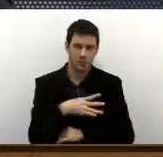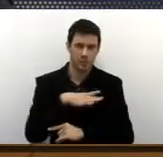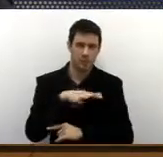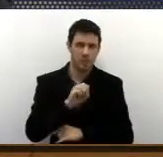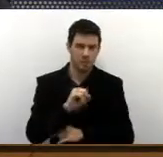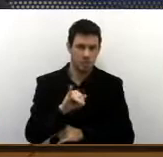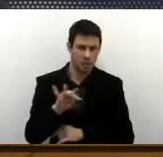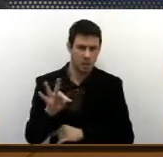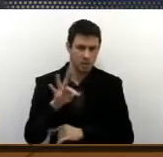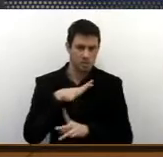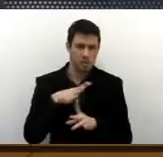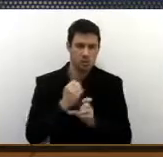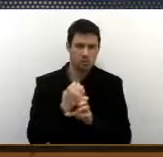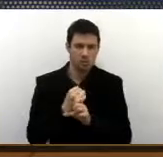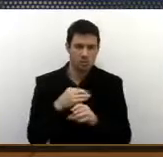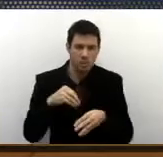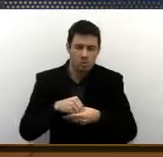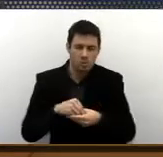do orçamento da União,